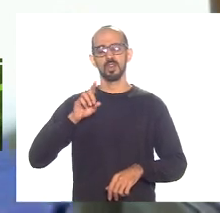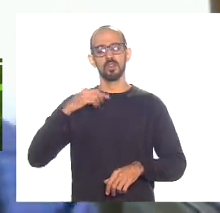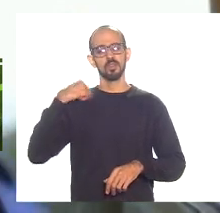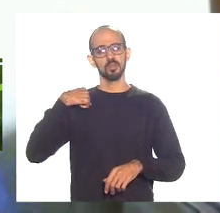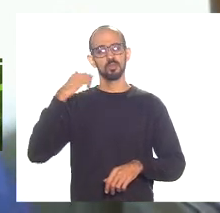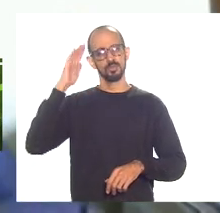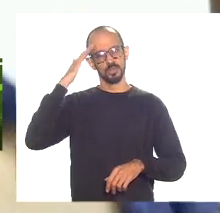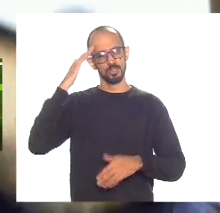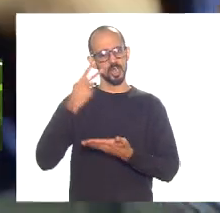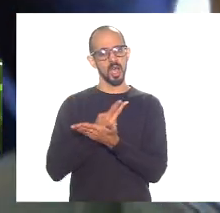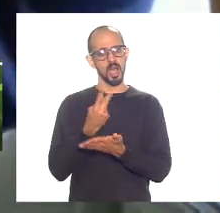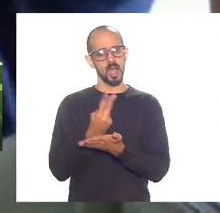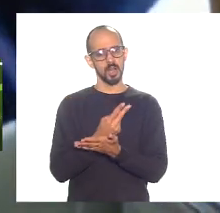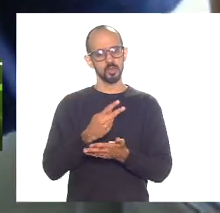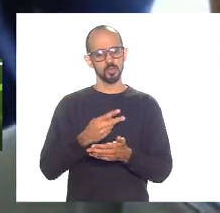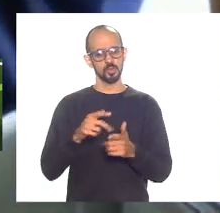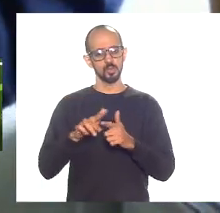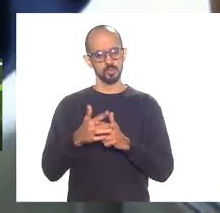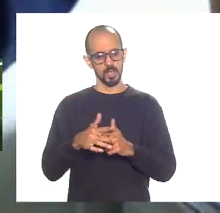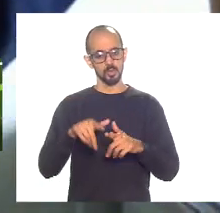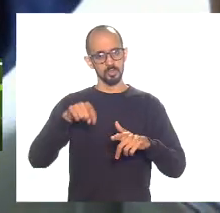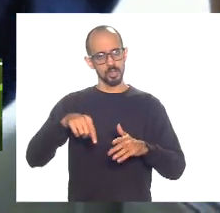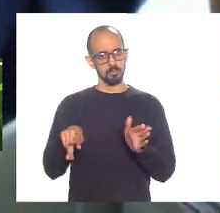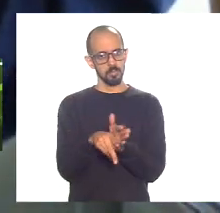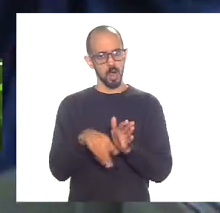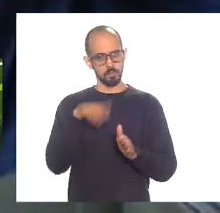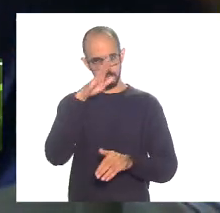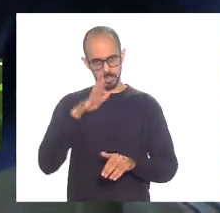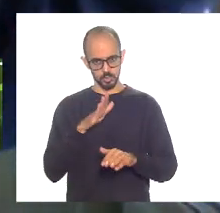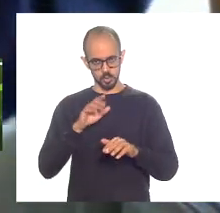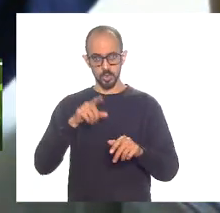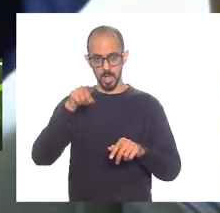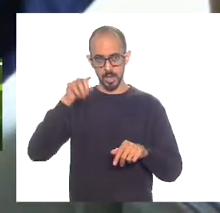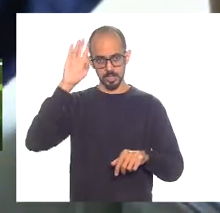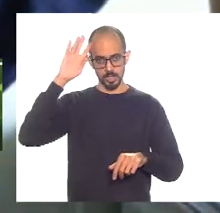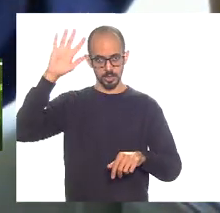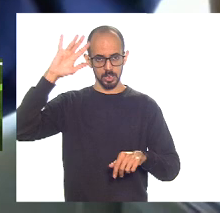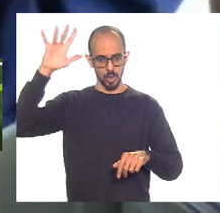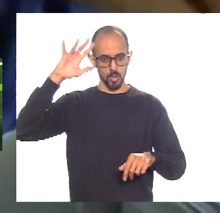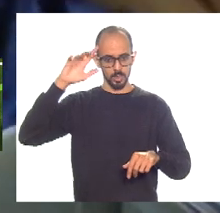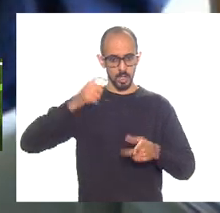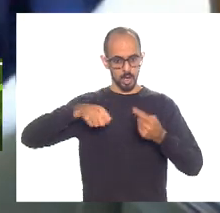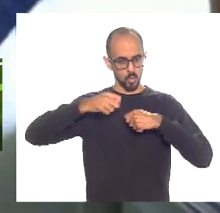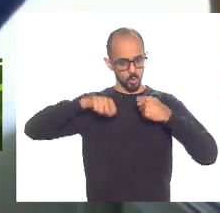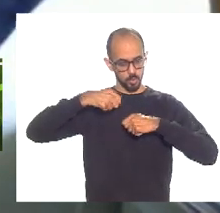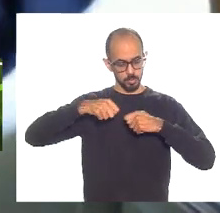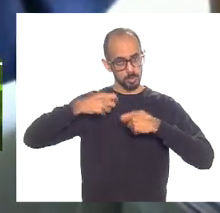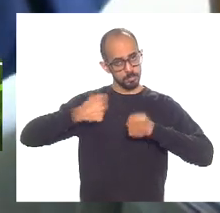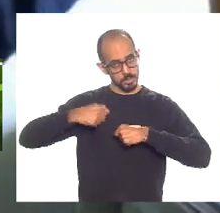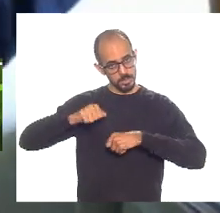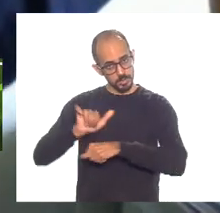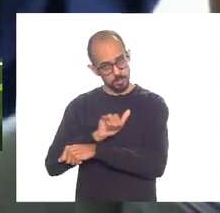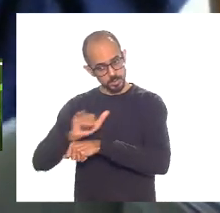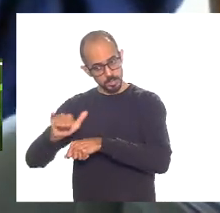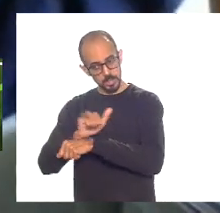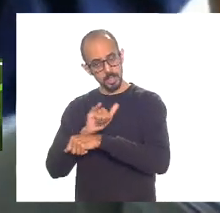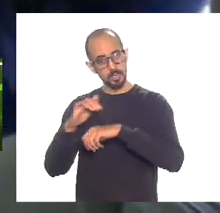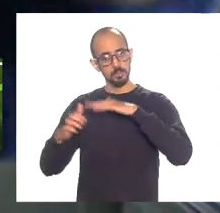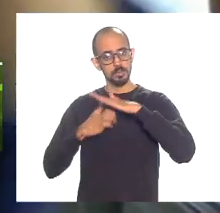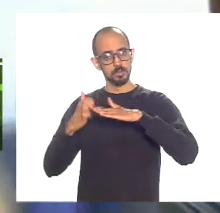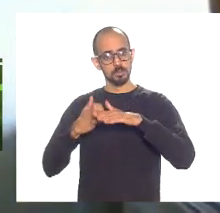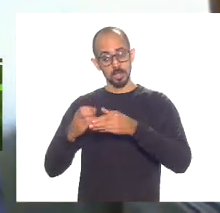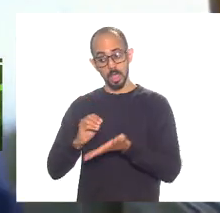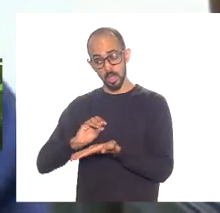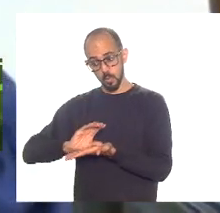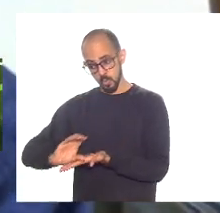econômica que tem que dar subsídio para as empresas que a saída é só o PIB crescer e botar dinheiro nas